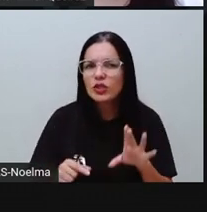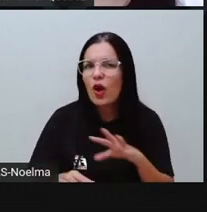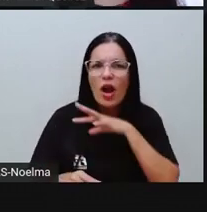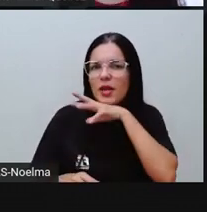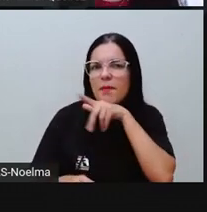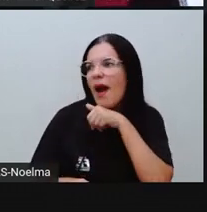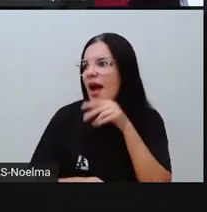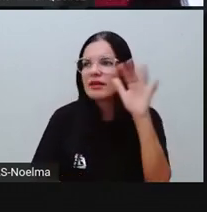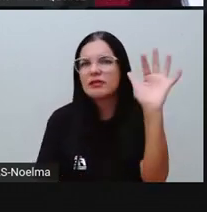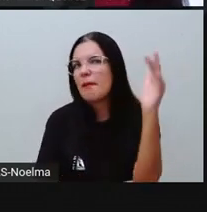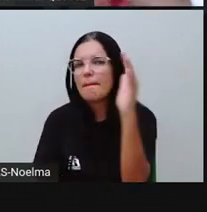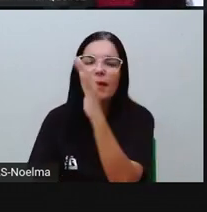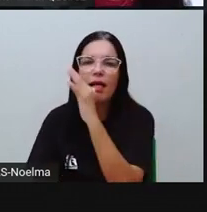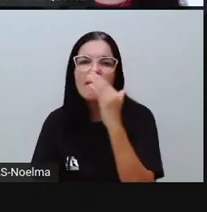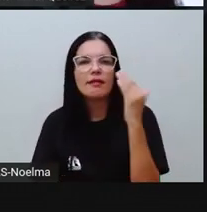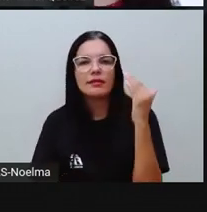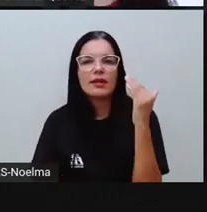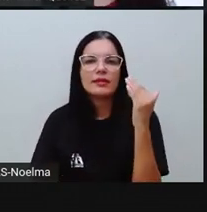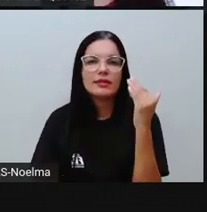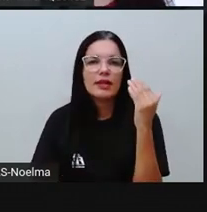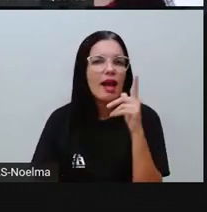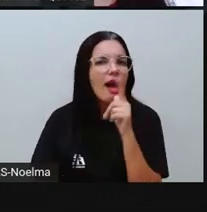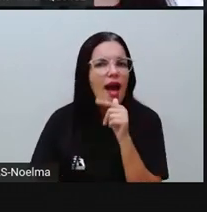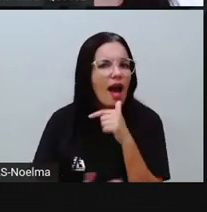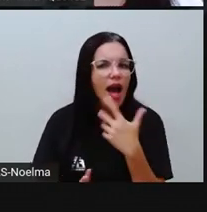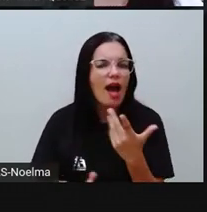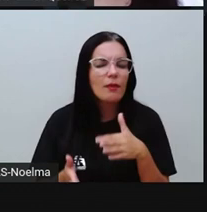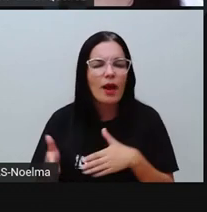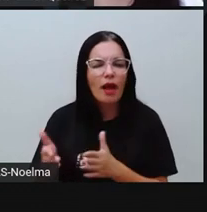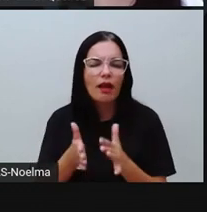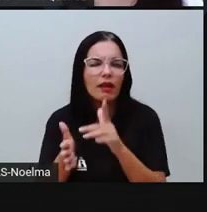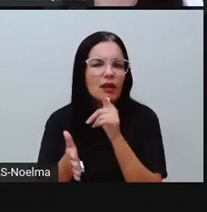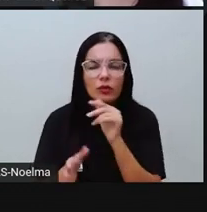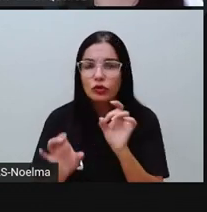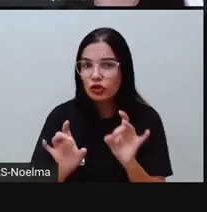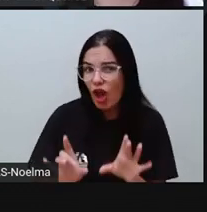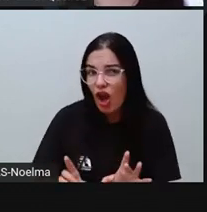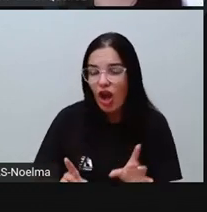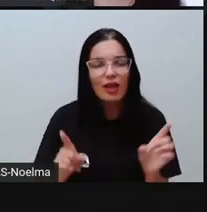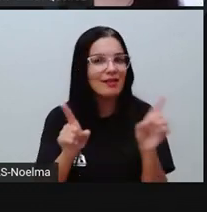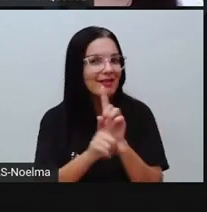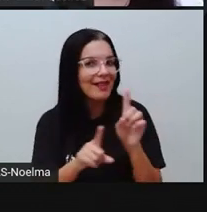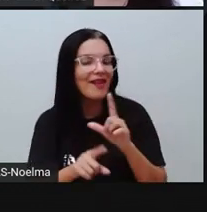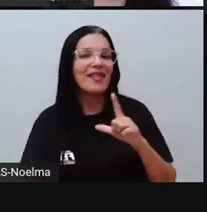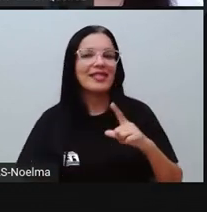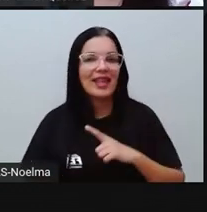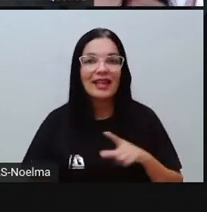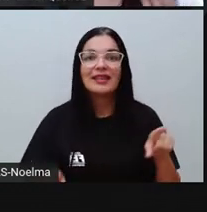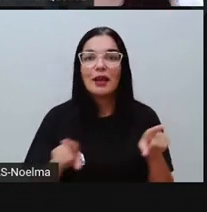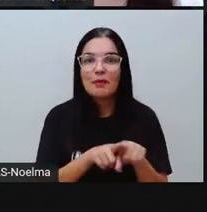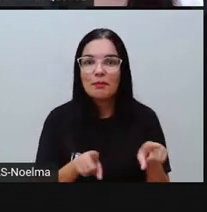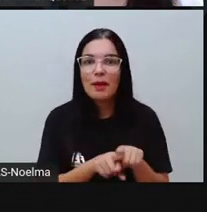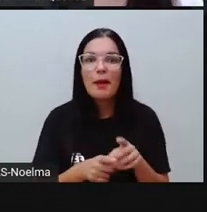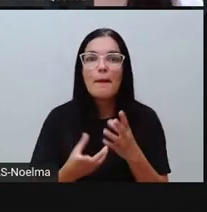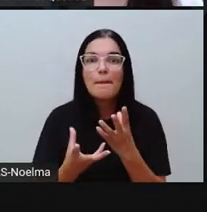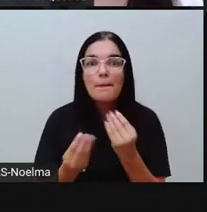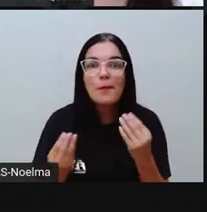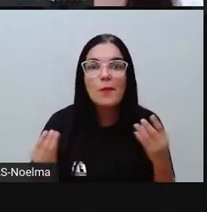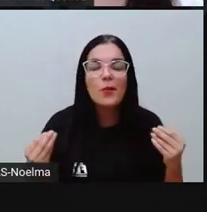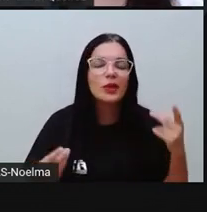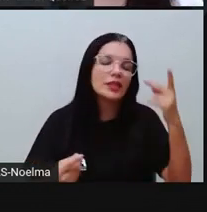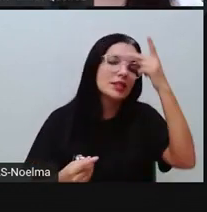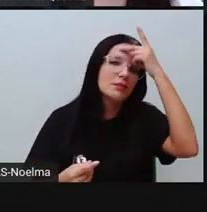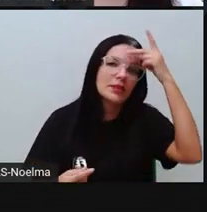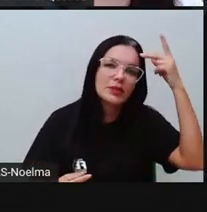plantas, própria água, rios. A gente não tem só isso na Amazônia. gente também tem populações